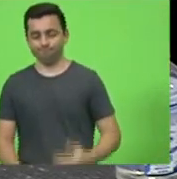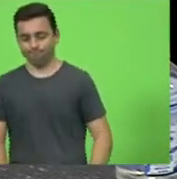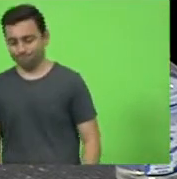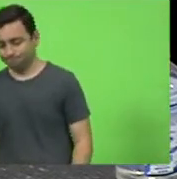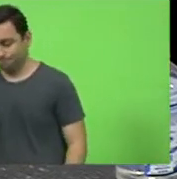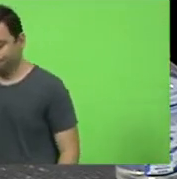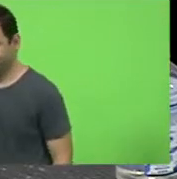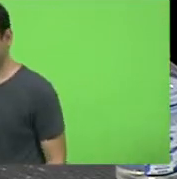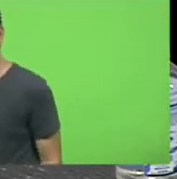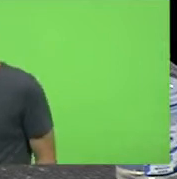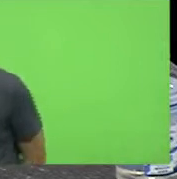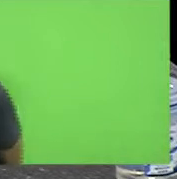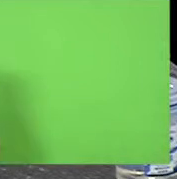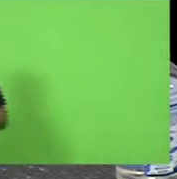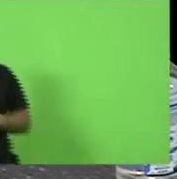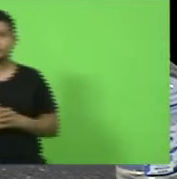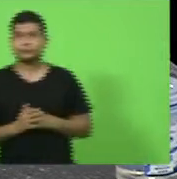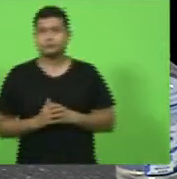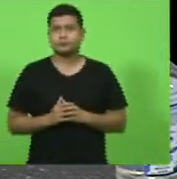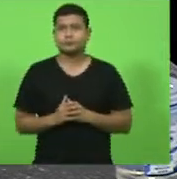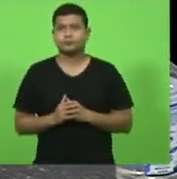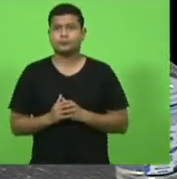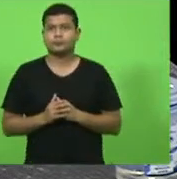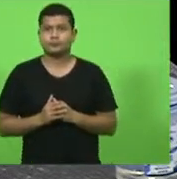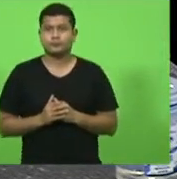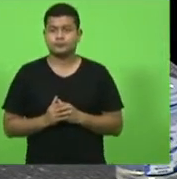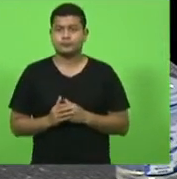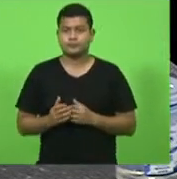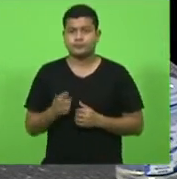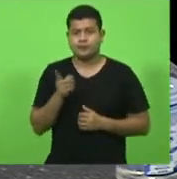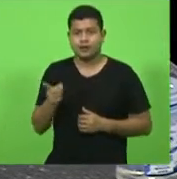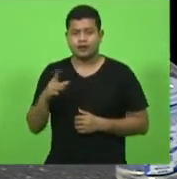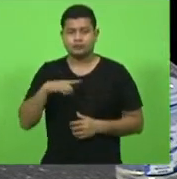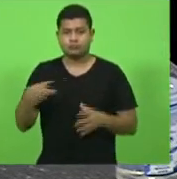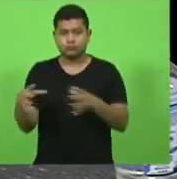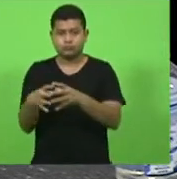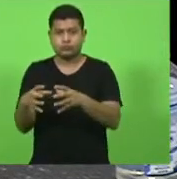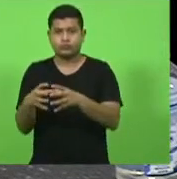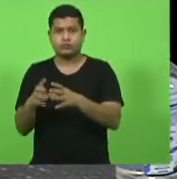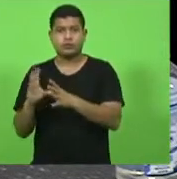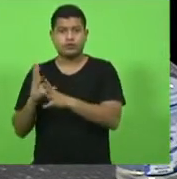corporação que congrega mais de 100